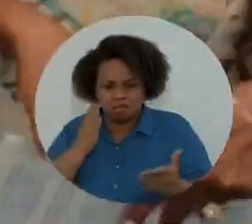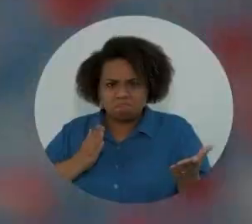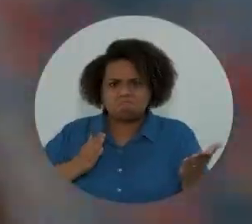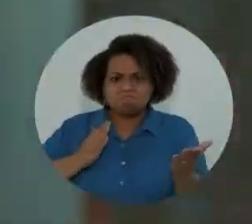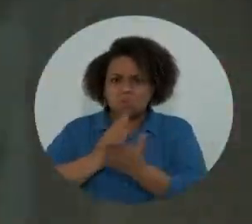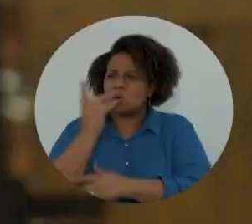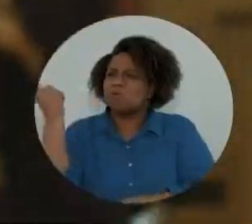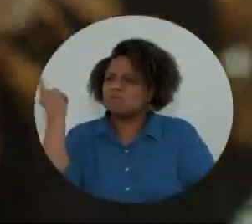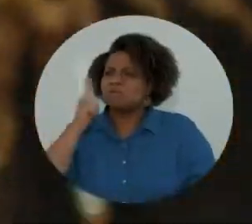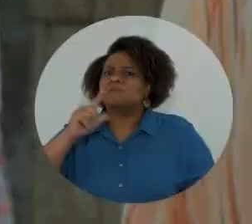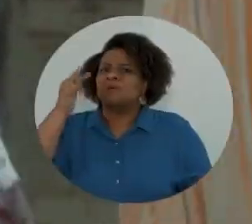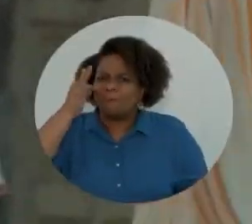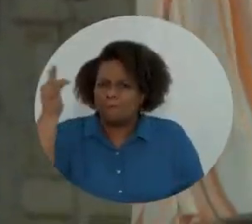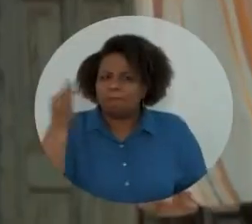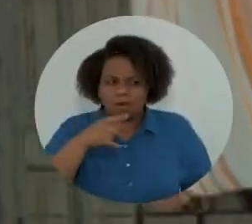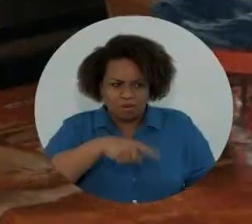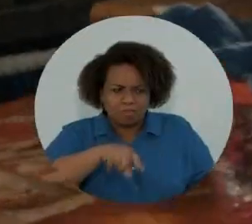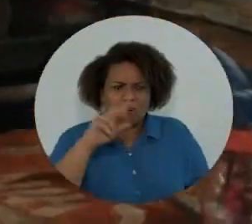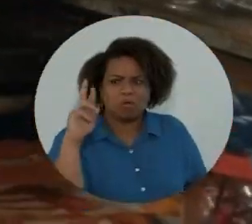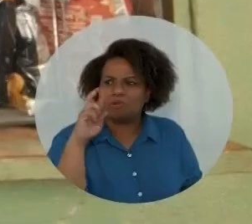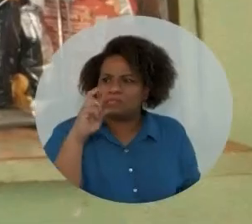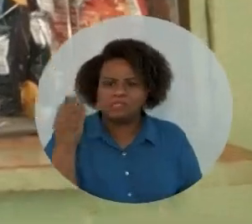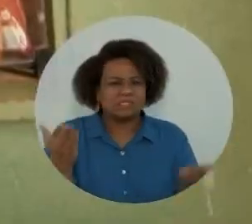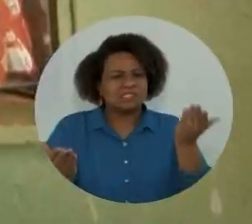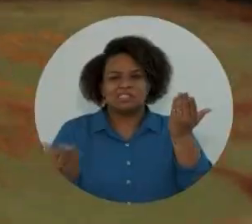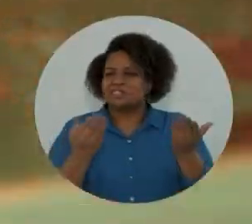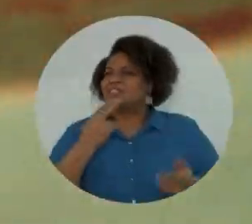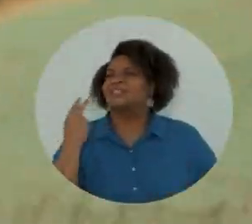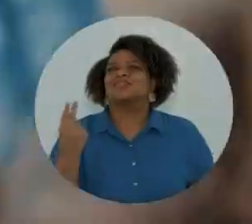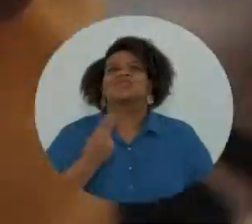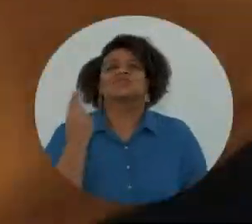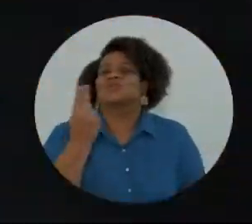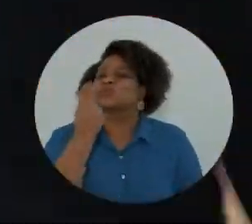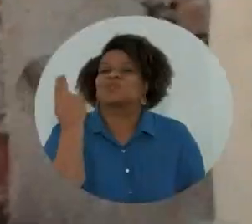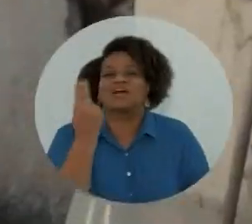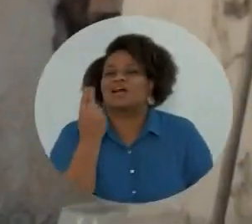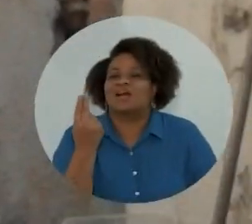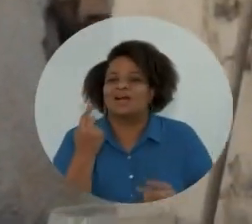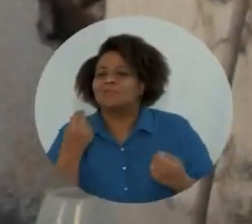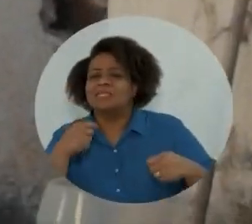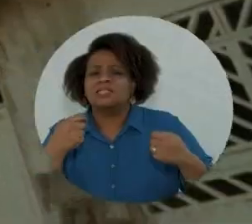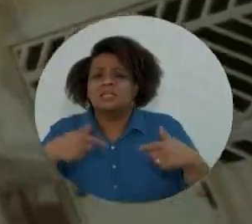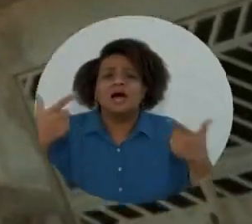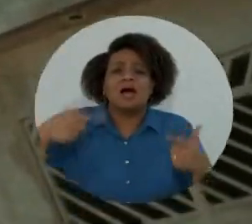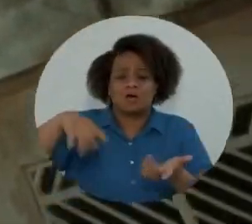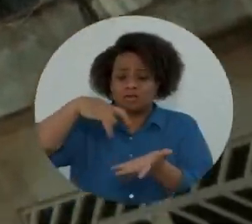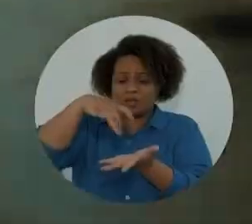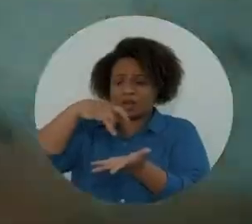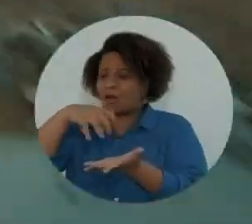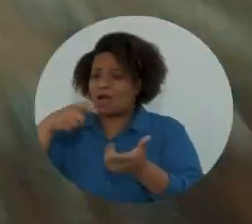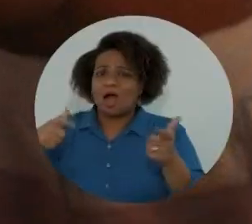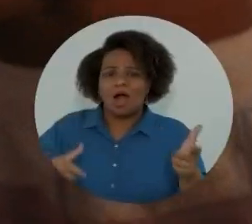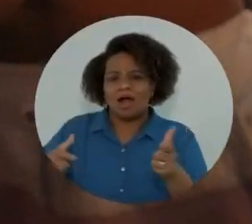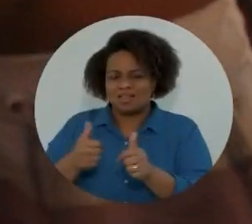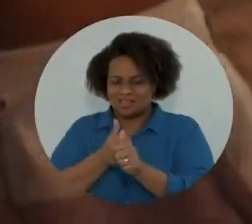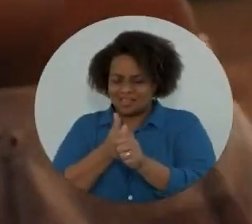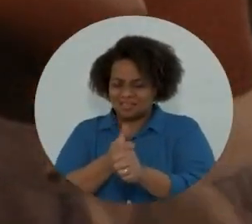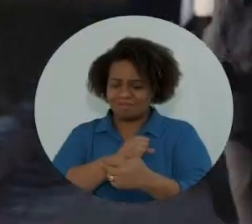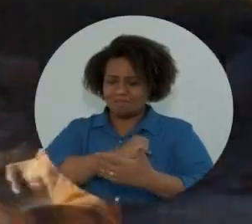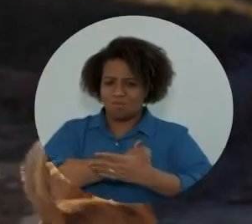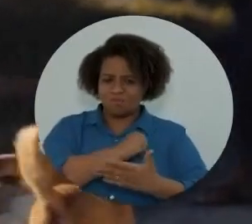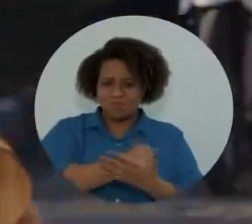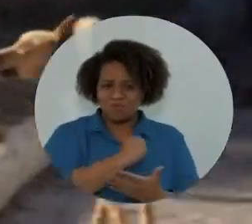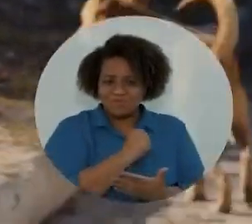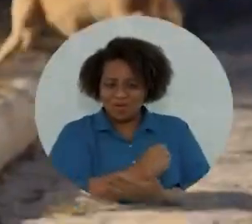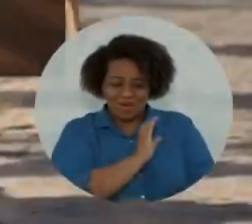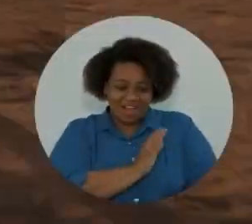certificado. O povo já tá ligado que não tem comparação. Tu nem precisa me mandar a localização. É só seguir o tu-tu-tu